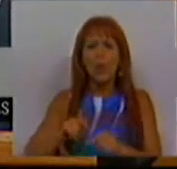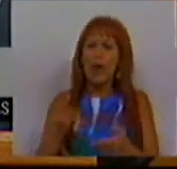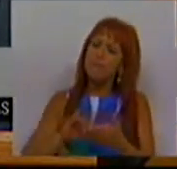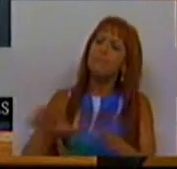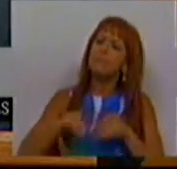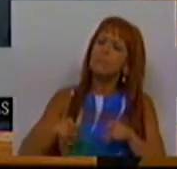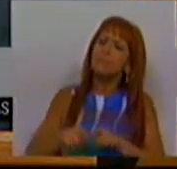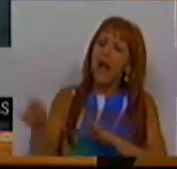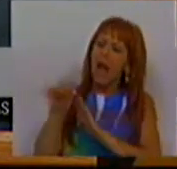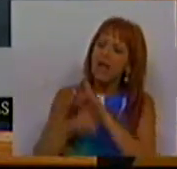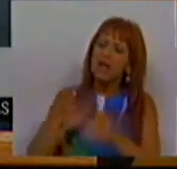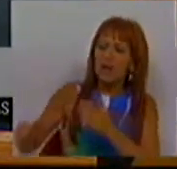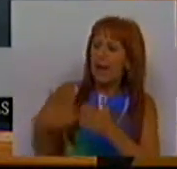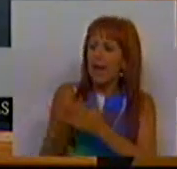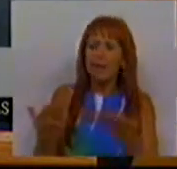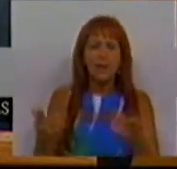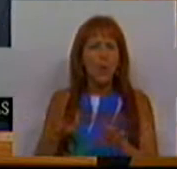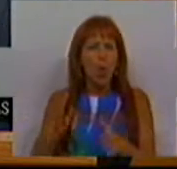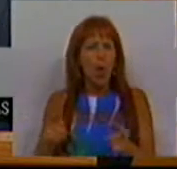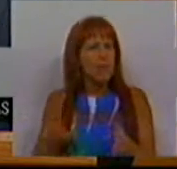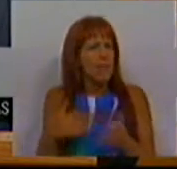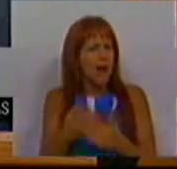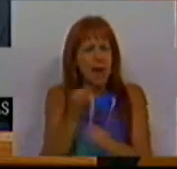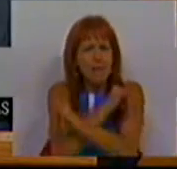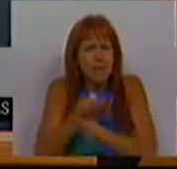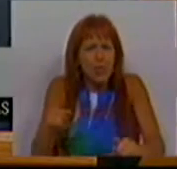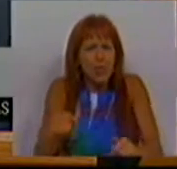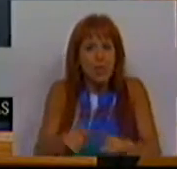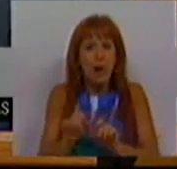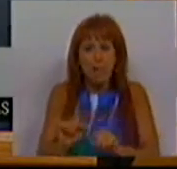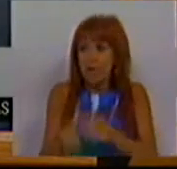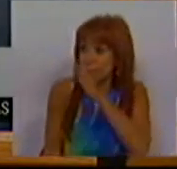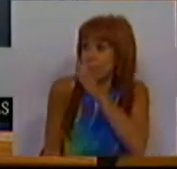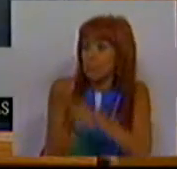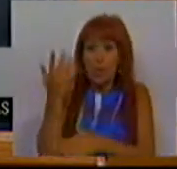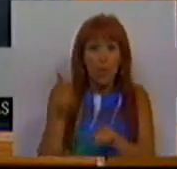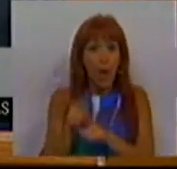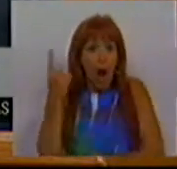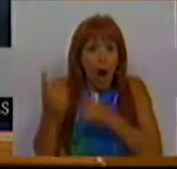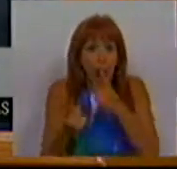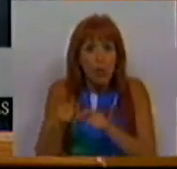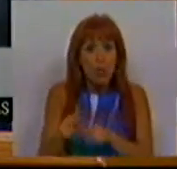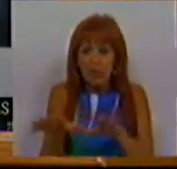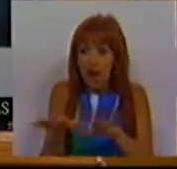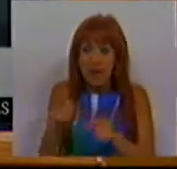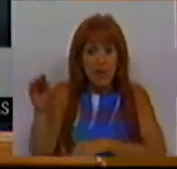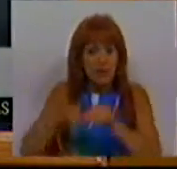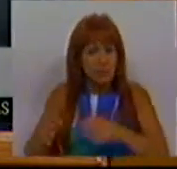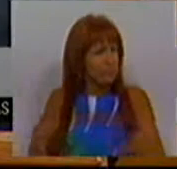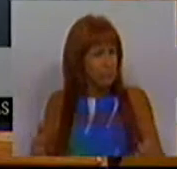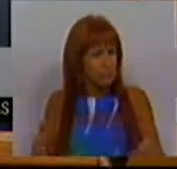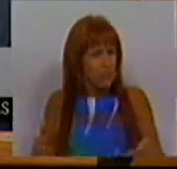subscrever as listas candidatas quase a tornar impossível a sua Constituição em alguns círculos eleitorais?